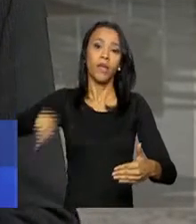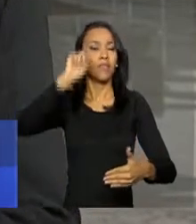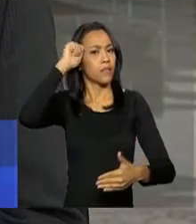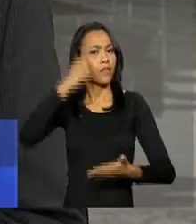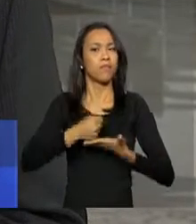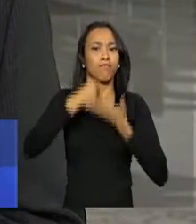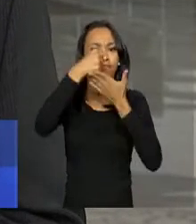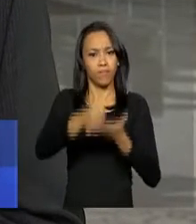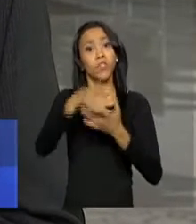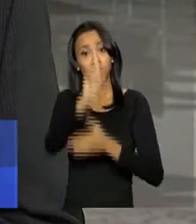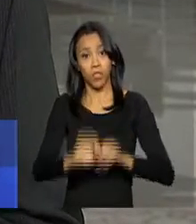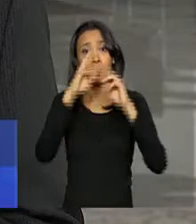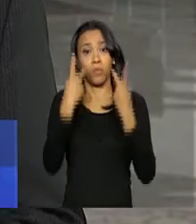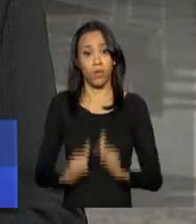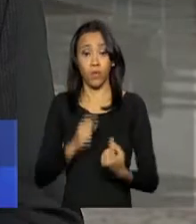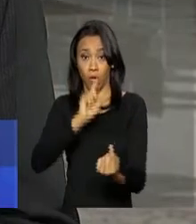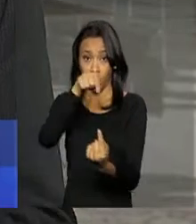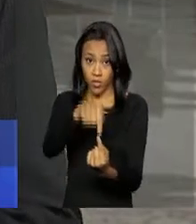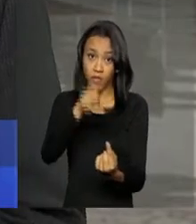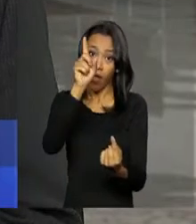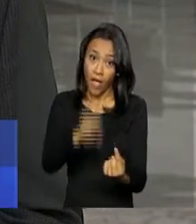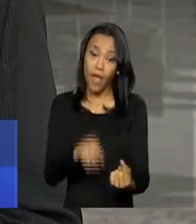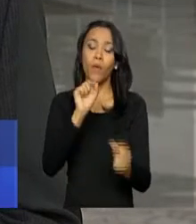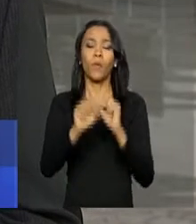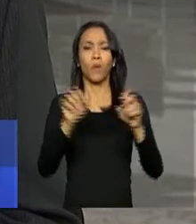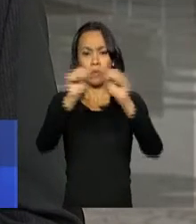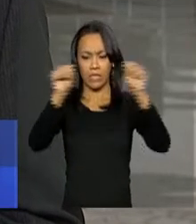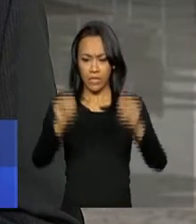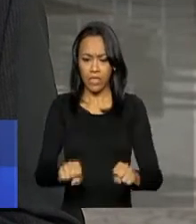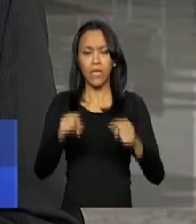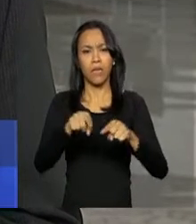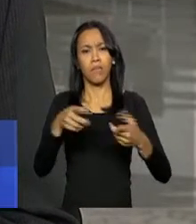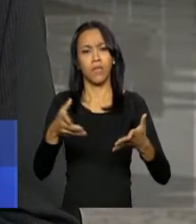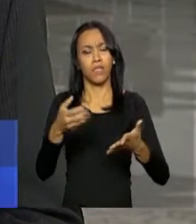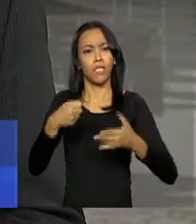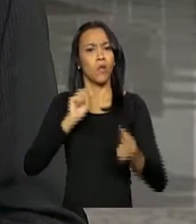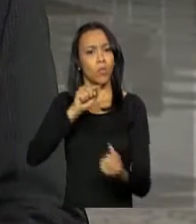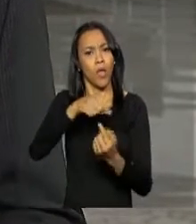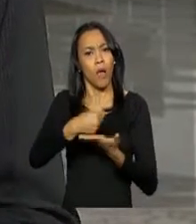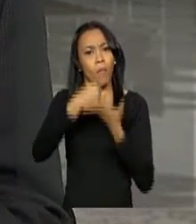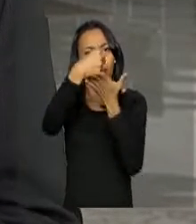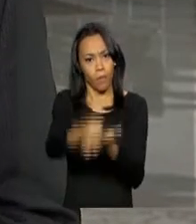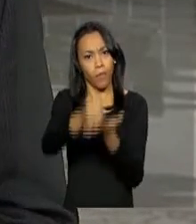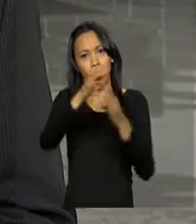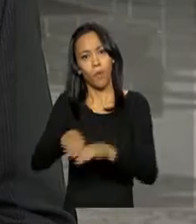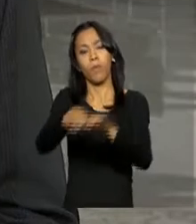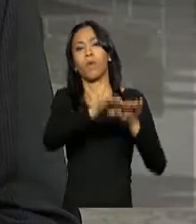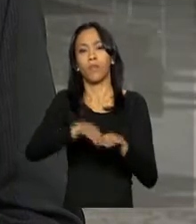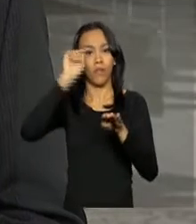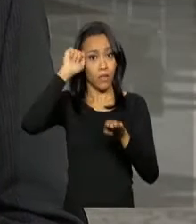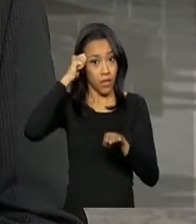Humanos com o objetivo de fortalecer o SINAPIR, o Sistema Nacional de Promoção da Igualdade Racial. Ao todo, vão ser